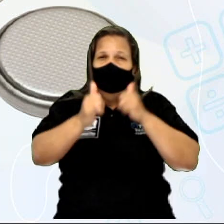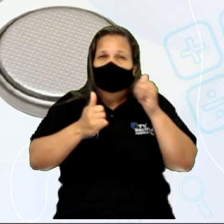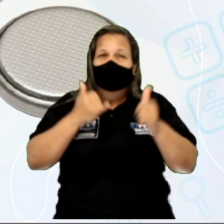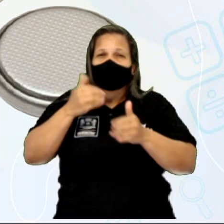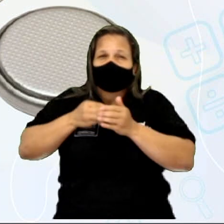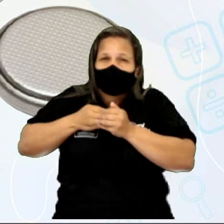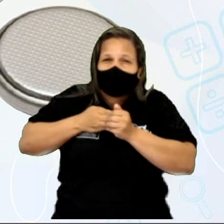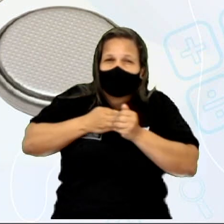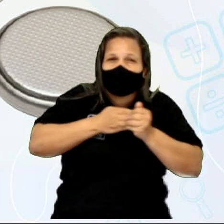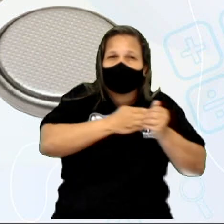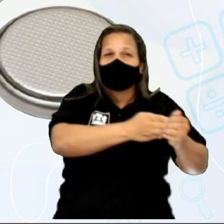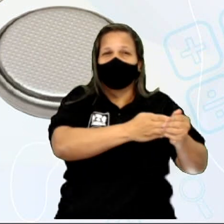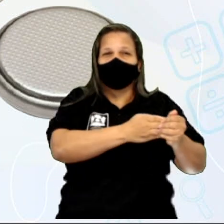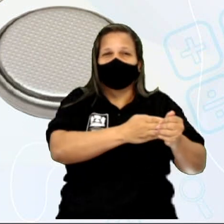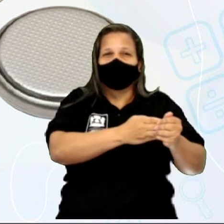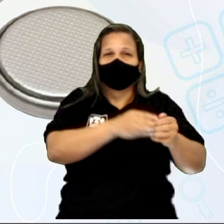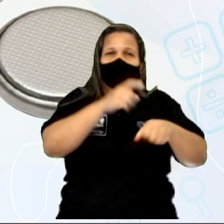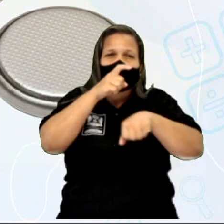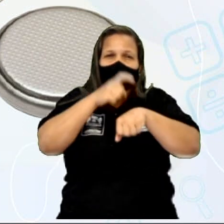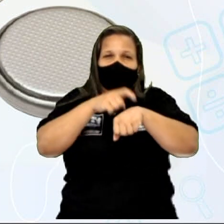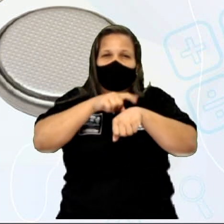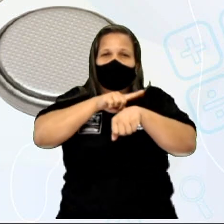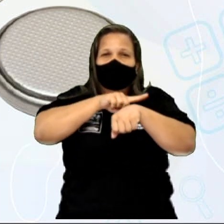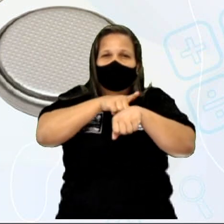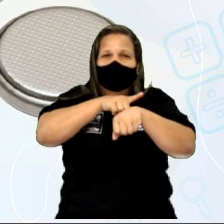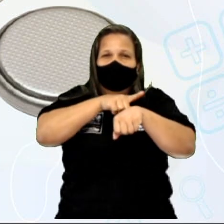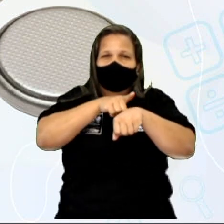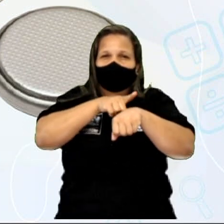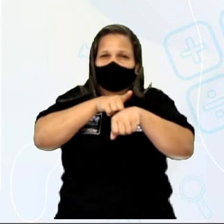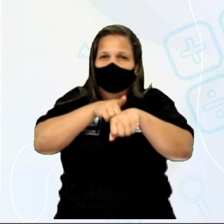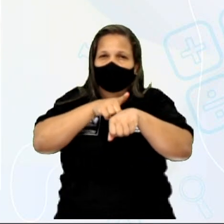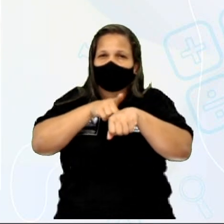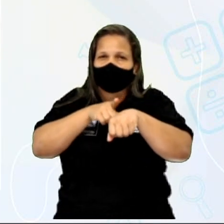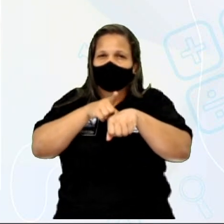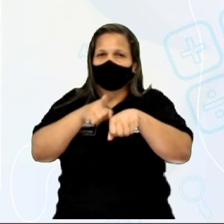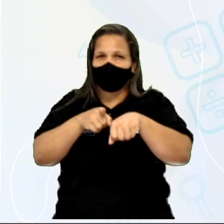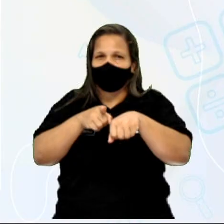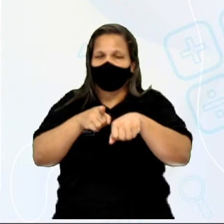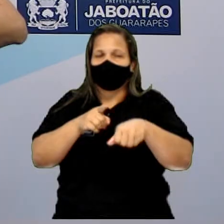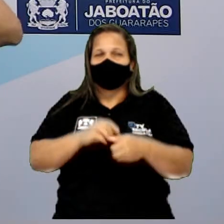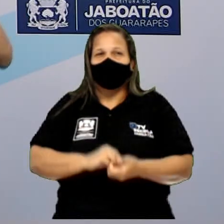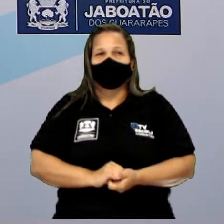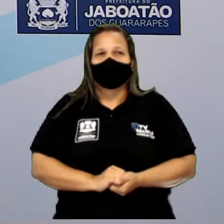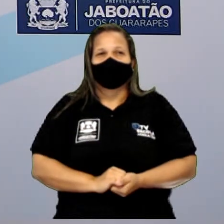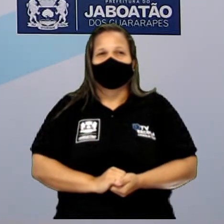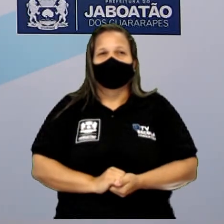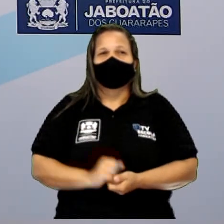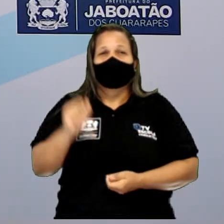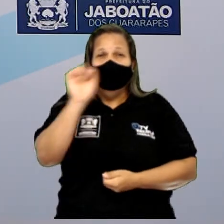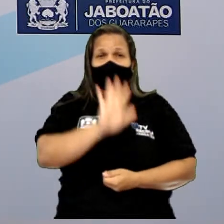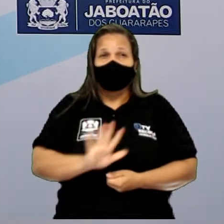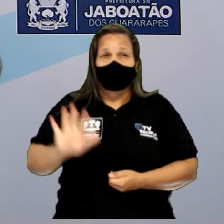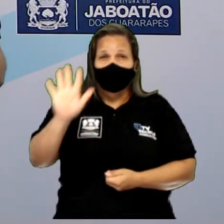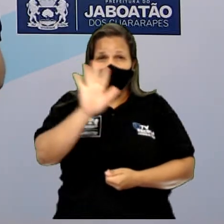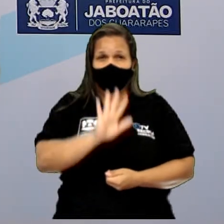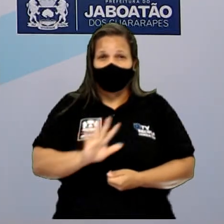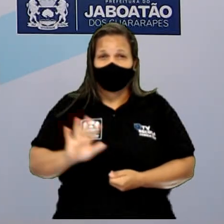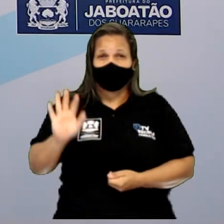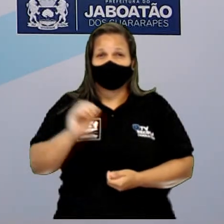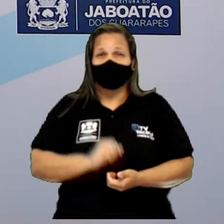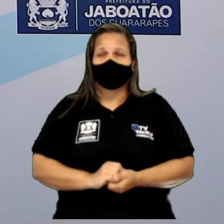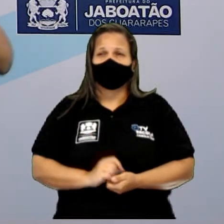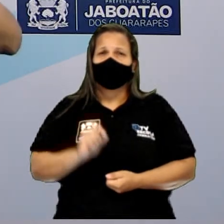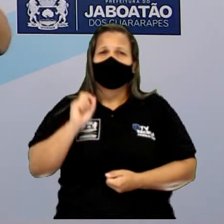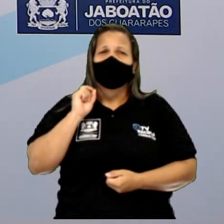seja alimentado ali o relógio. Vamos entender isso aqui melhor, nesse próximo slide aqui, entender o que é um íon,